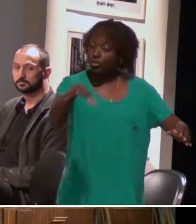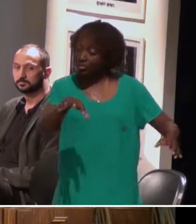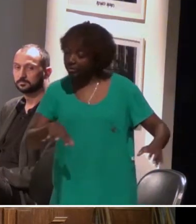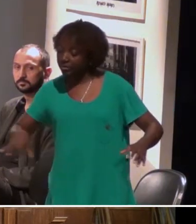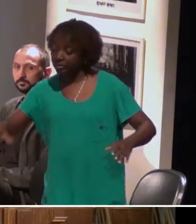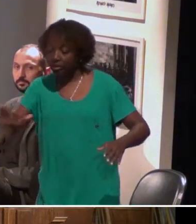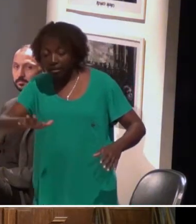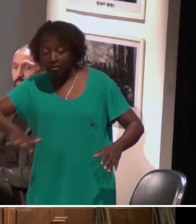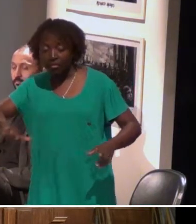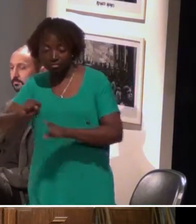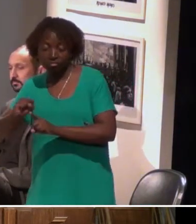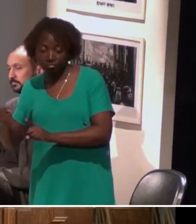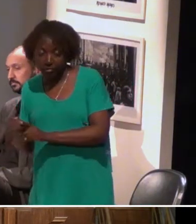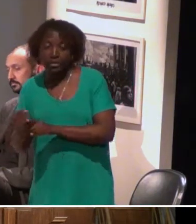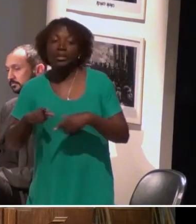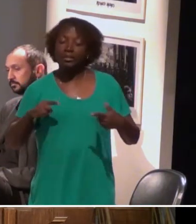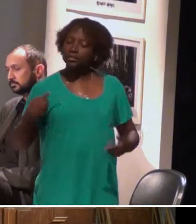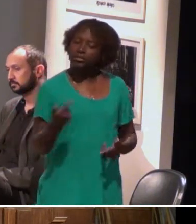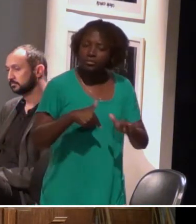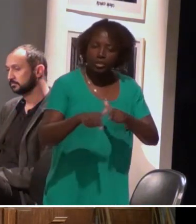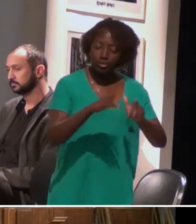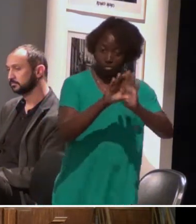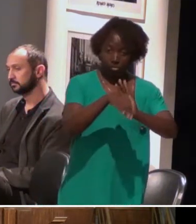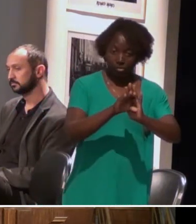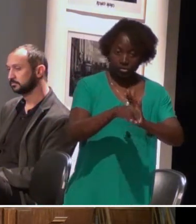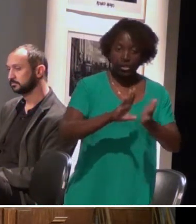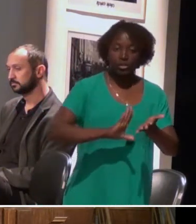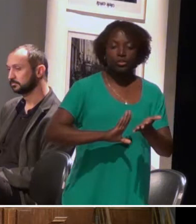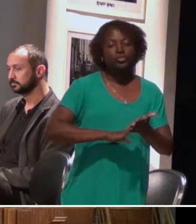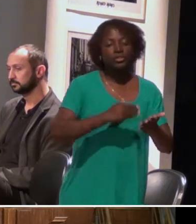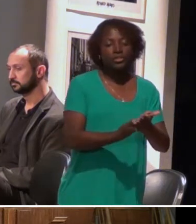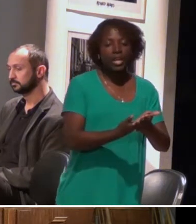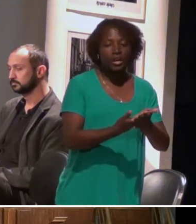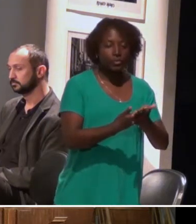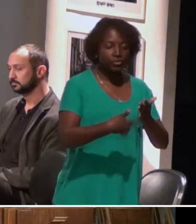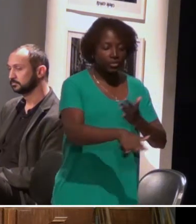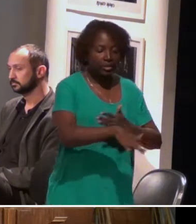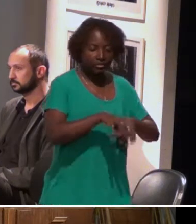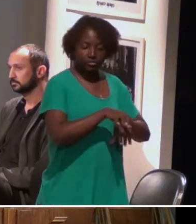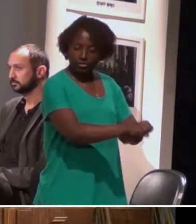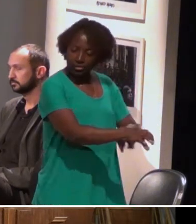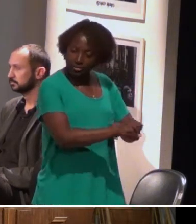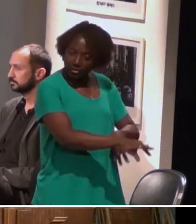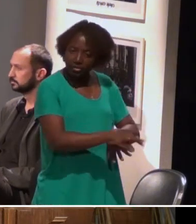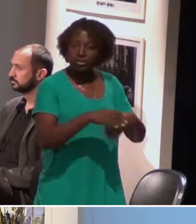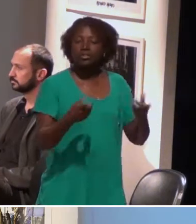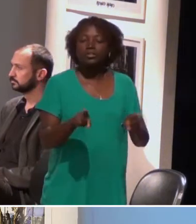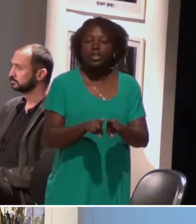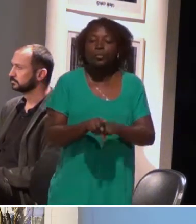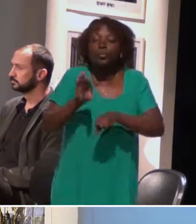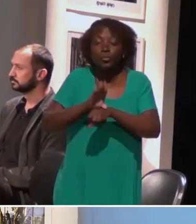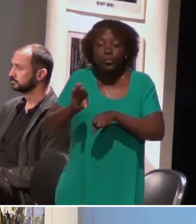então, gente trabalha com o conceito de intérprete educacional. Lá nós temos o curso de surdo